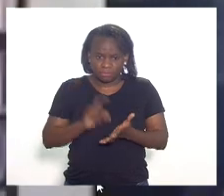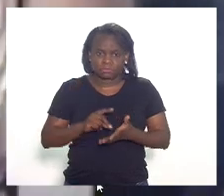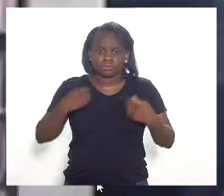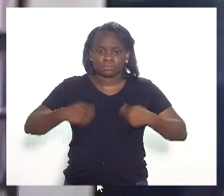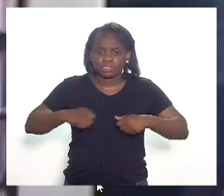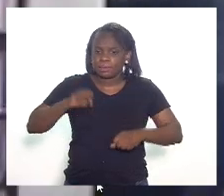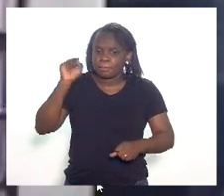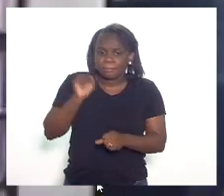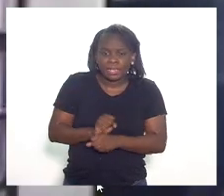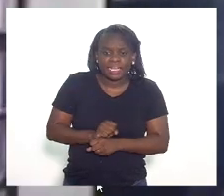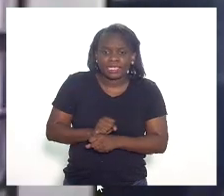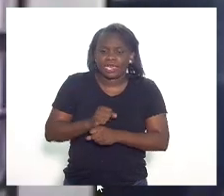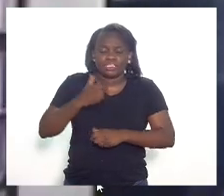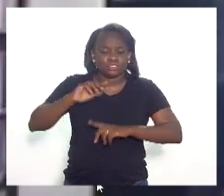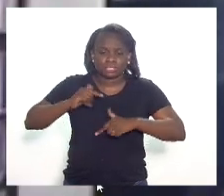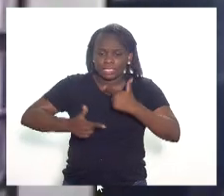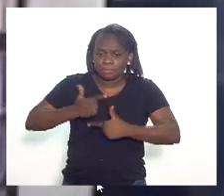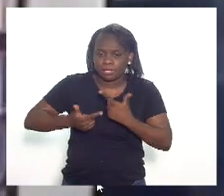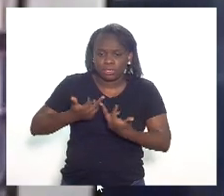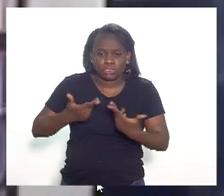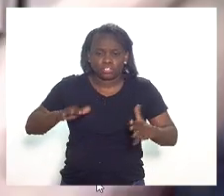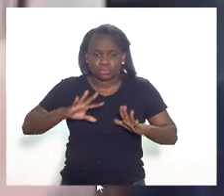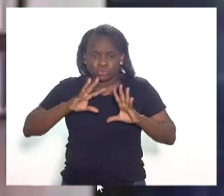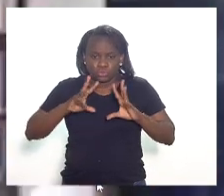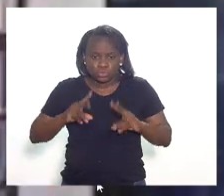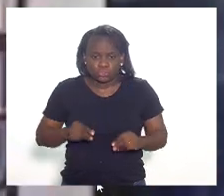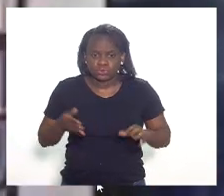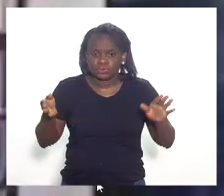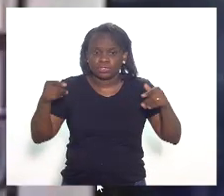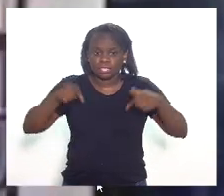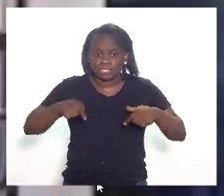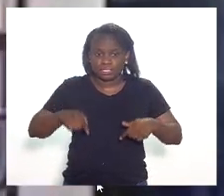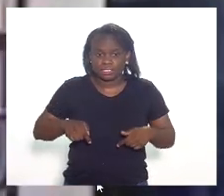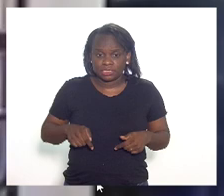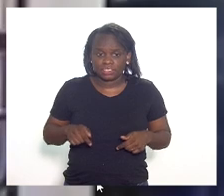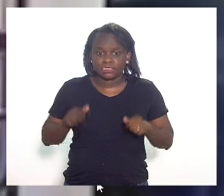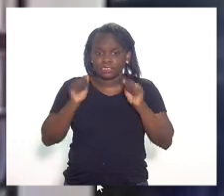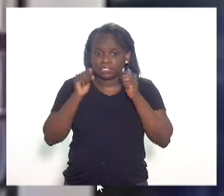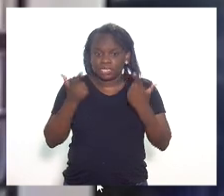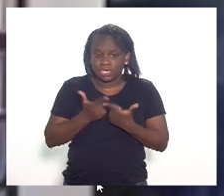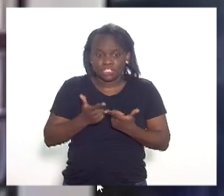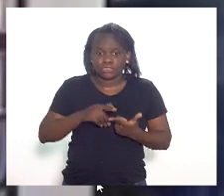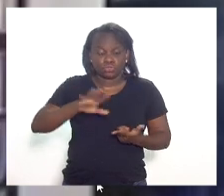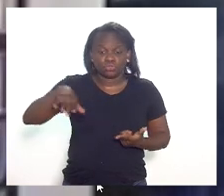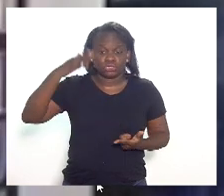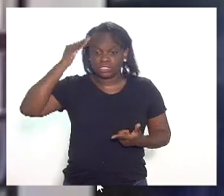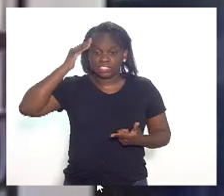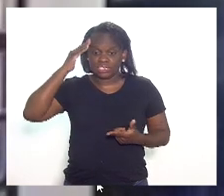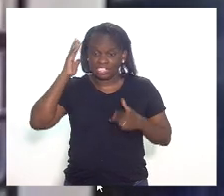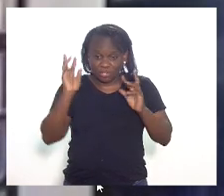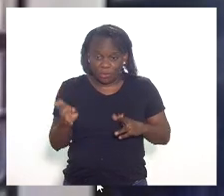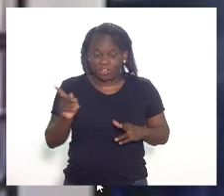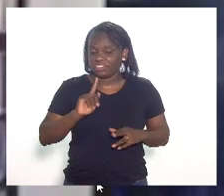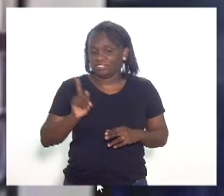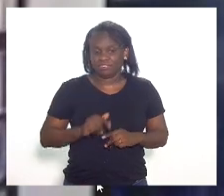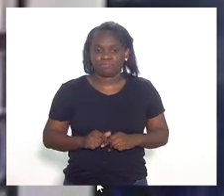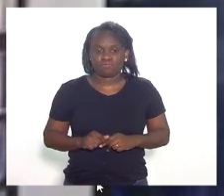as atividades. Esta casa não é todo mundo que entende desta maneira.